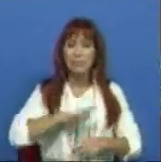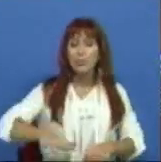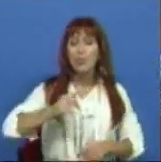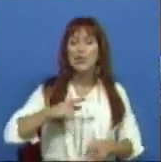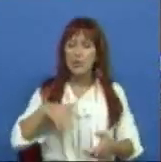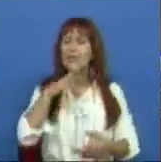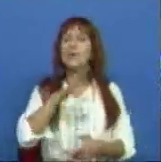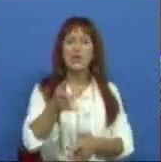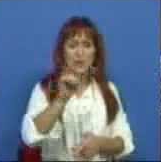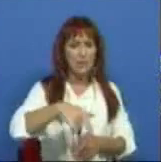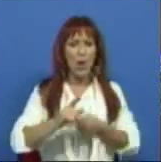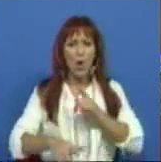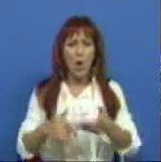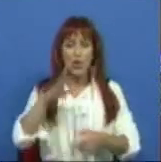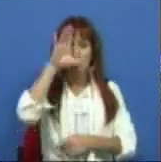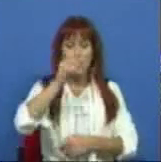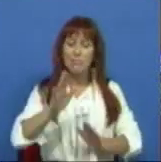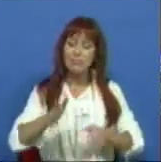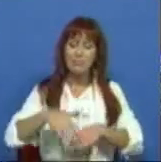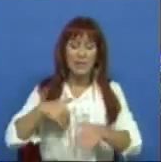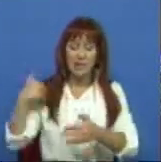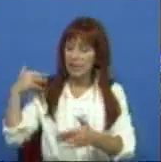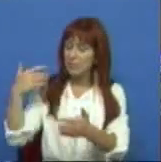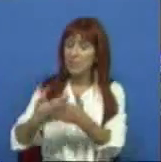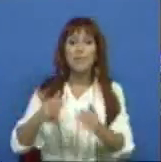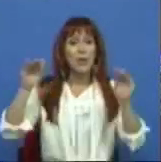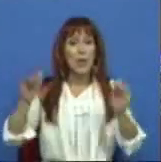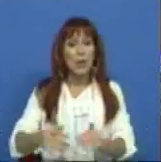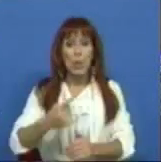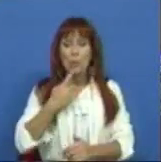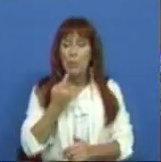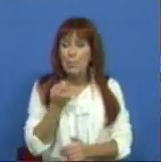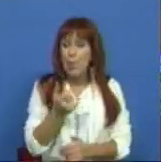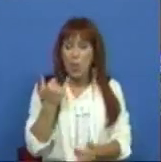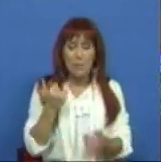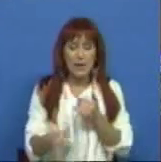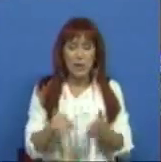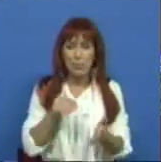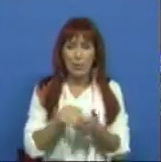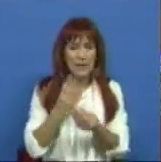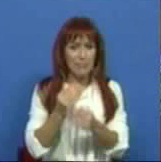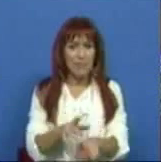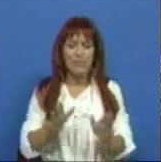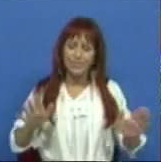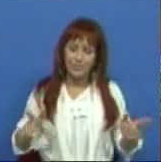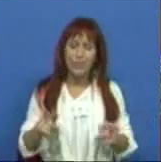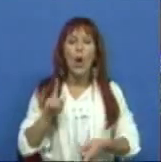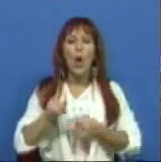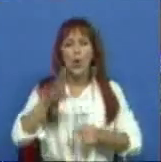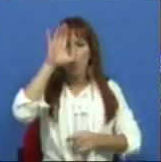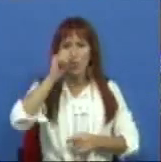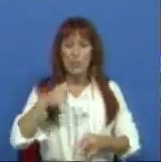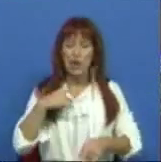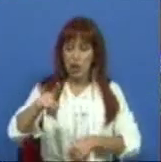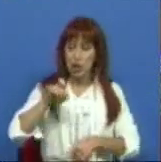também vem dizer, aquilo que o Estado tem feito reduz muito pouco o risco de pobreza infantil. Ora, aquilo que o